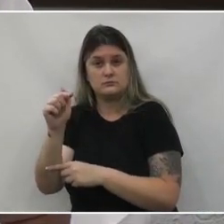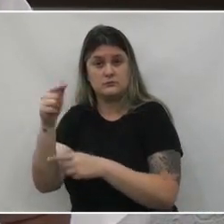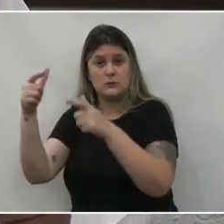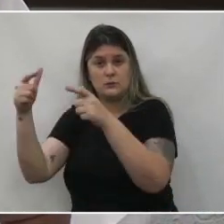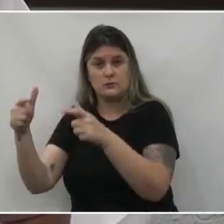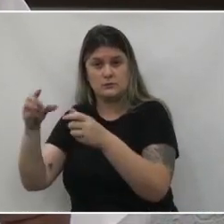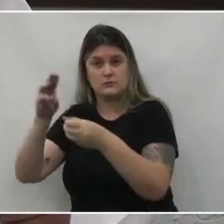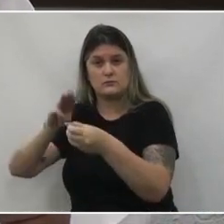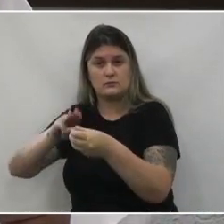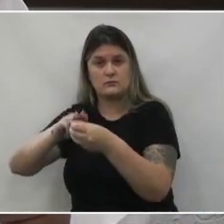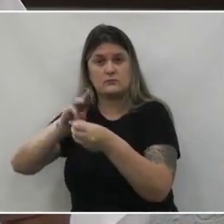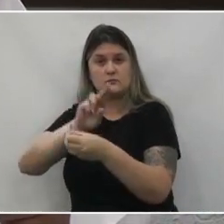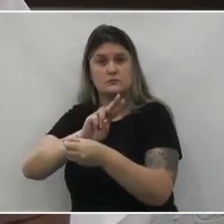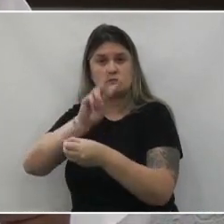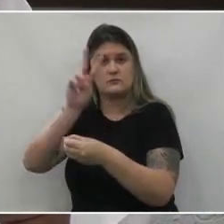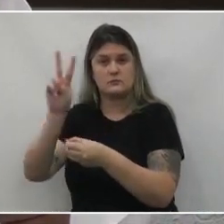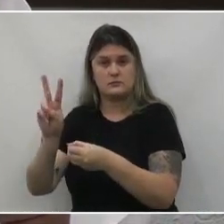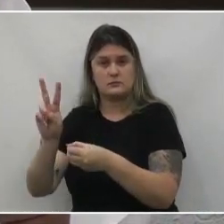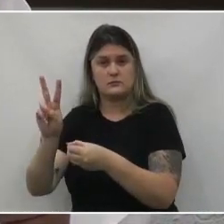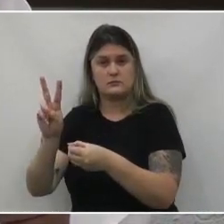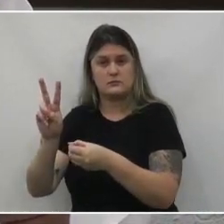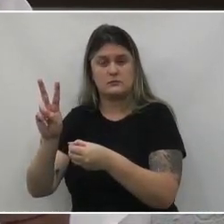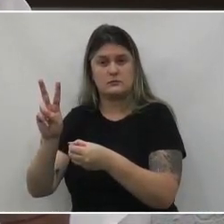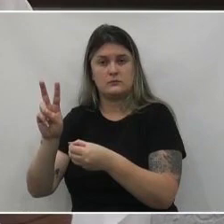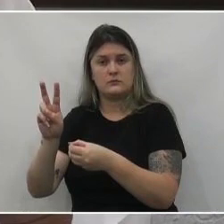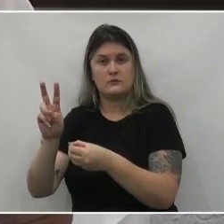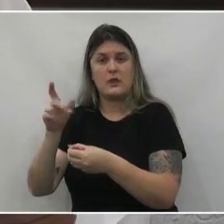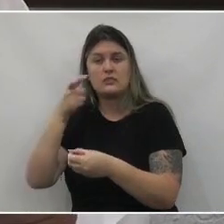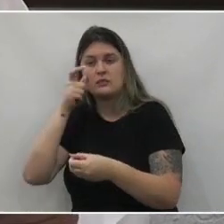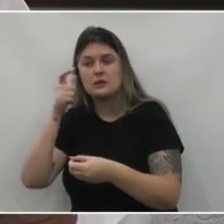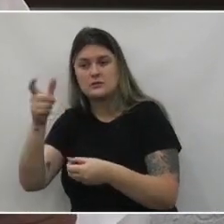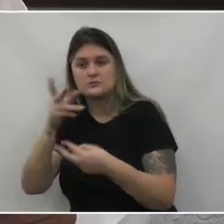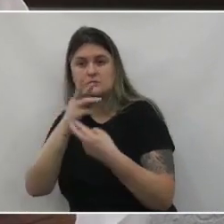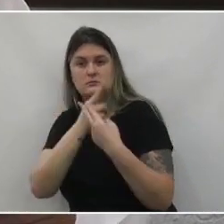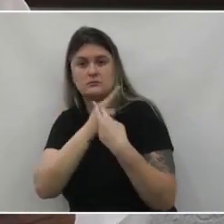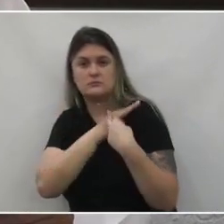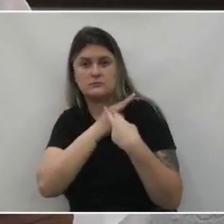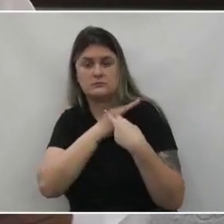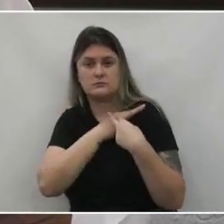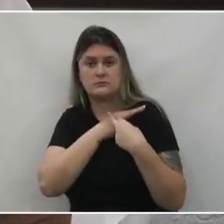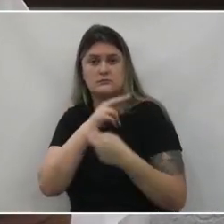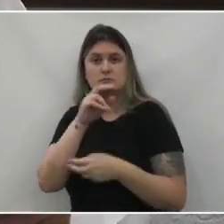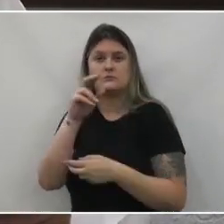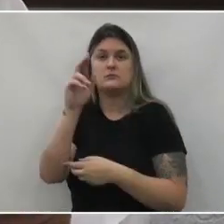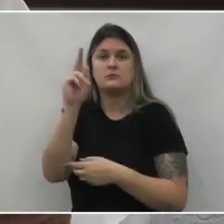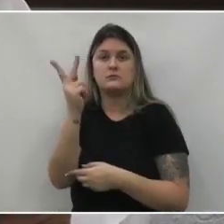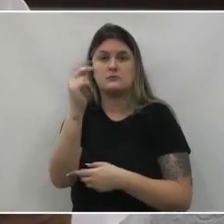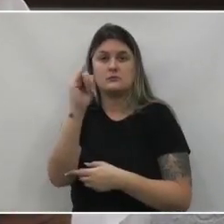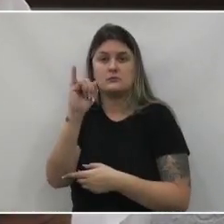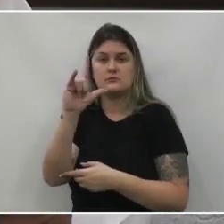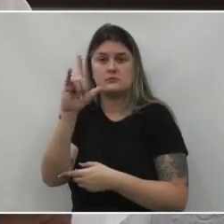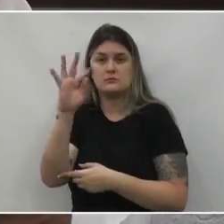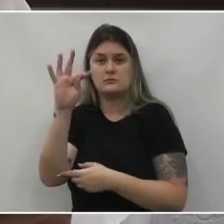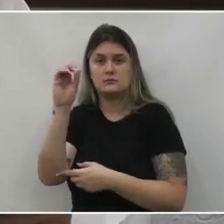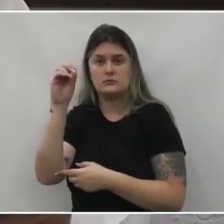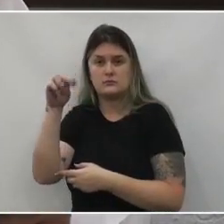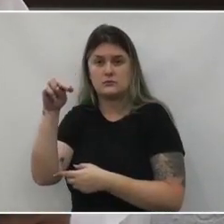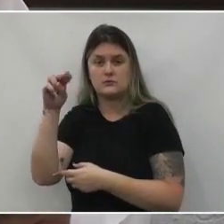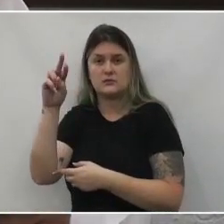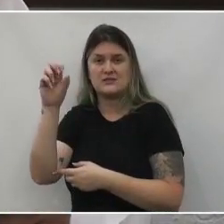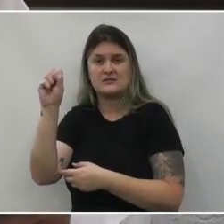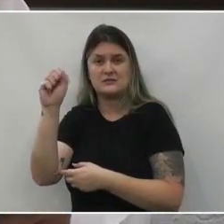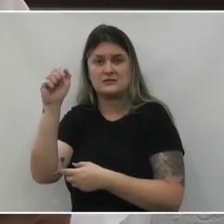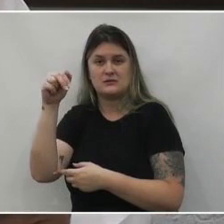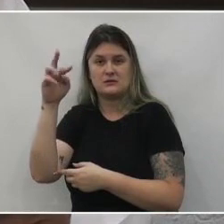município de união da vitória interessado responsável Hilton Santinho Roveda parecer